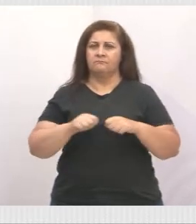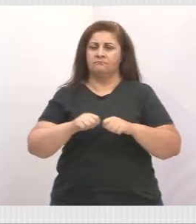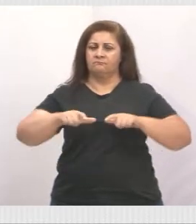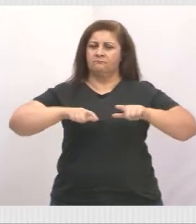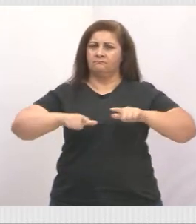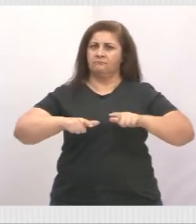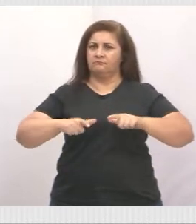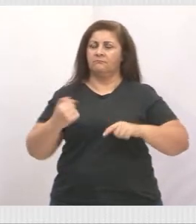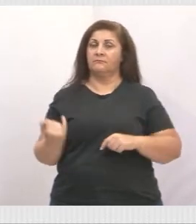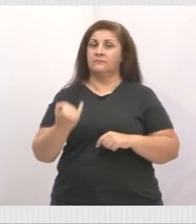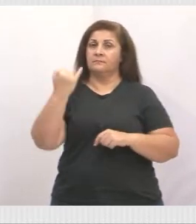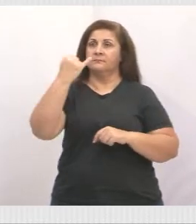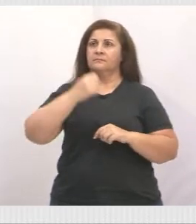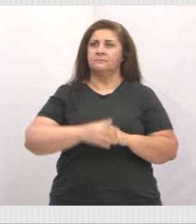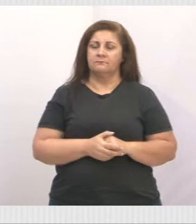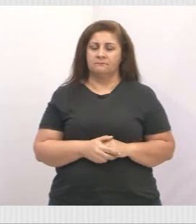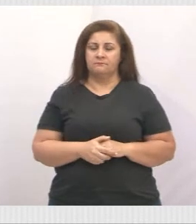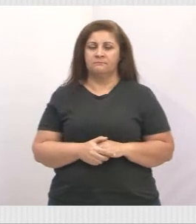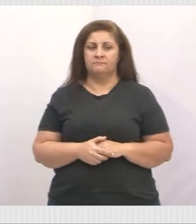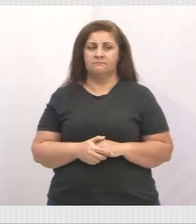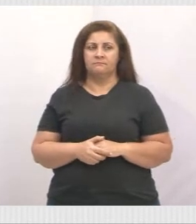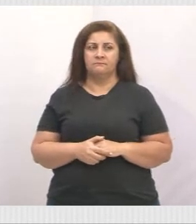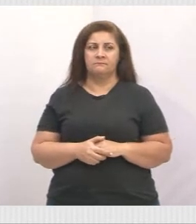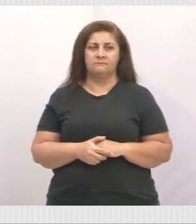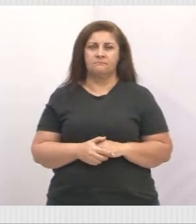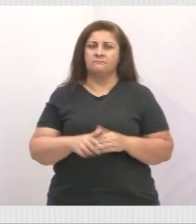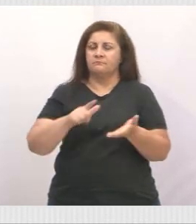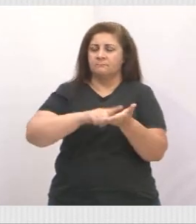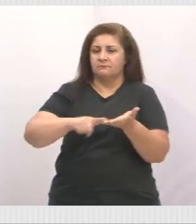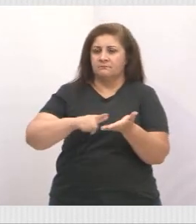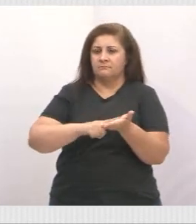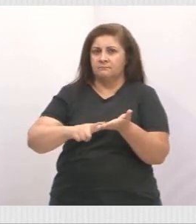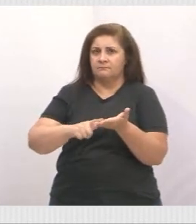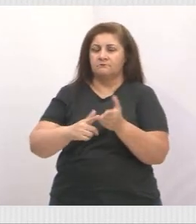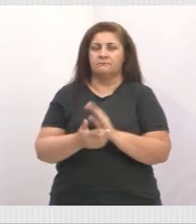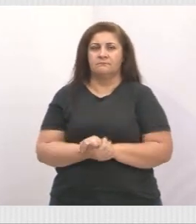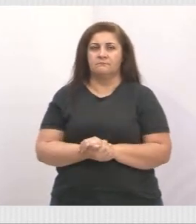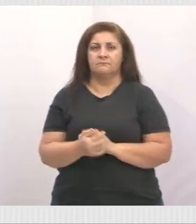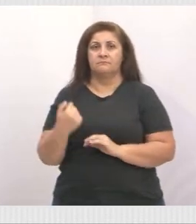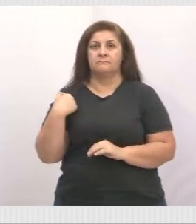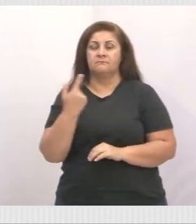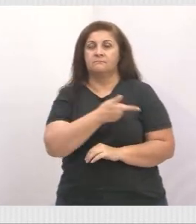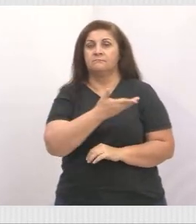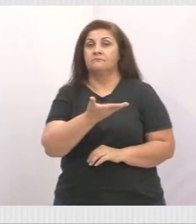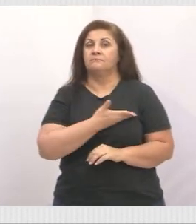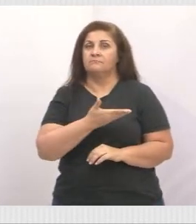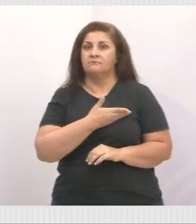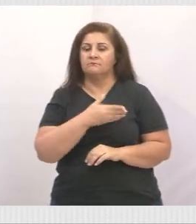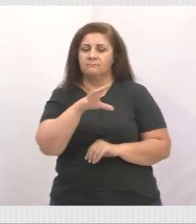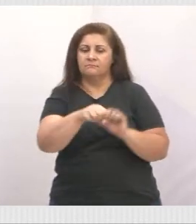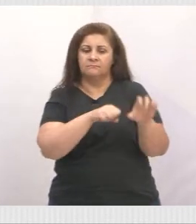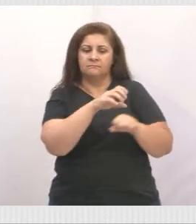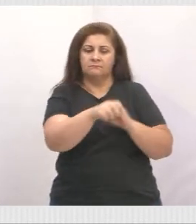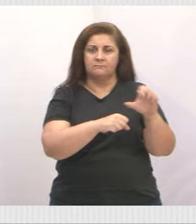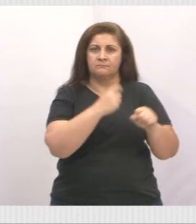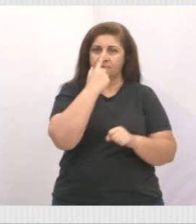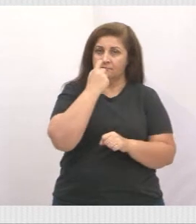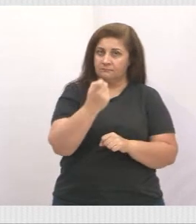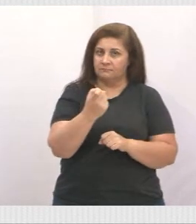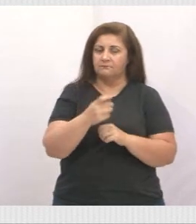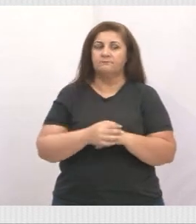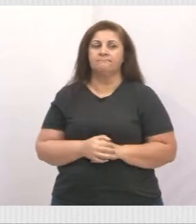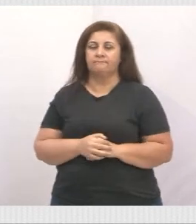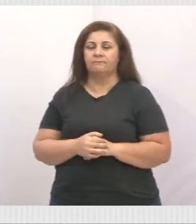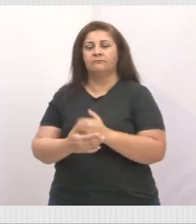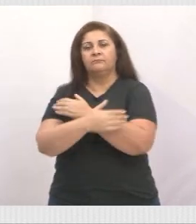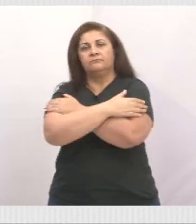relevante, de limpeza, nossos amigos coletores. Então,